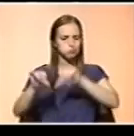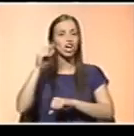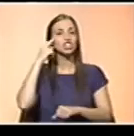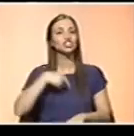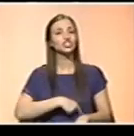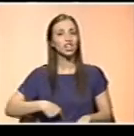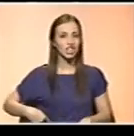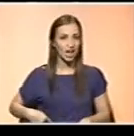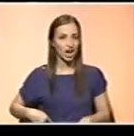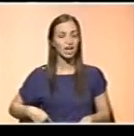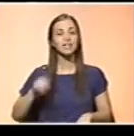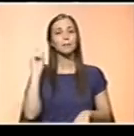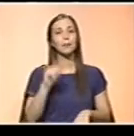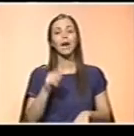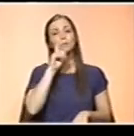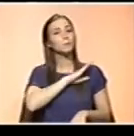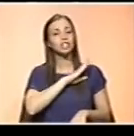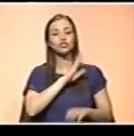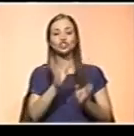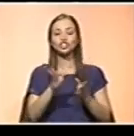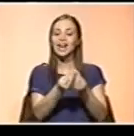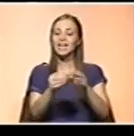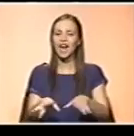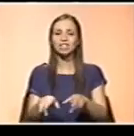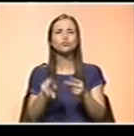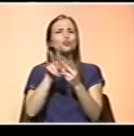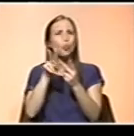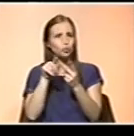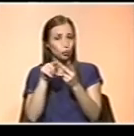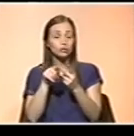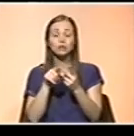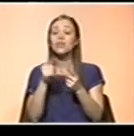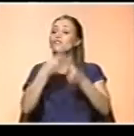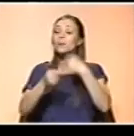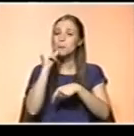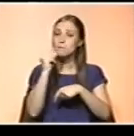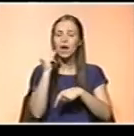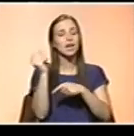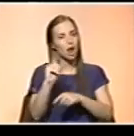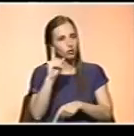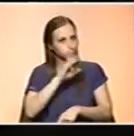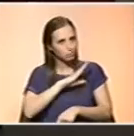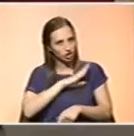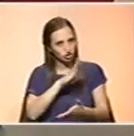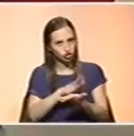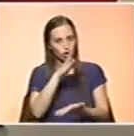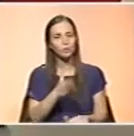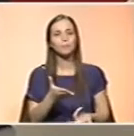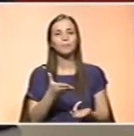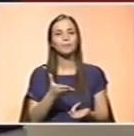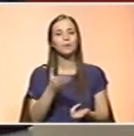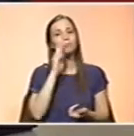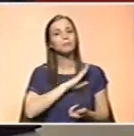em crianças com garâncias... Este segundo... Não está ainda a ser comercializado, isso? Não está ainda ser comercializado. em testes. uma vez que